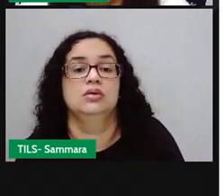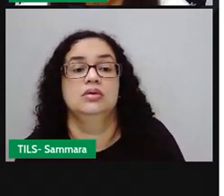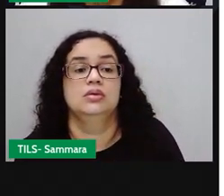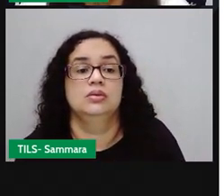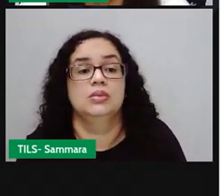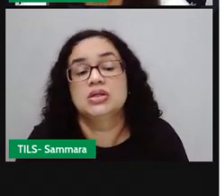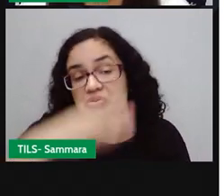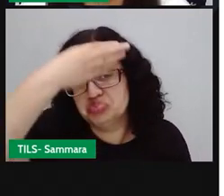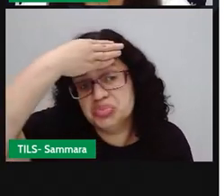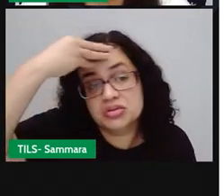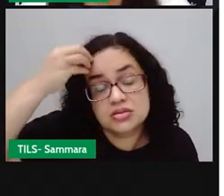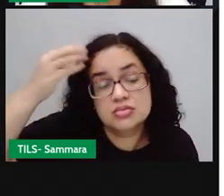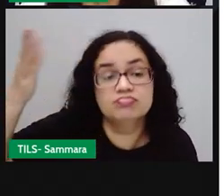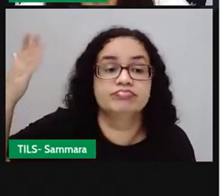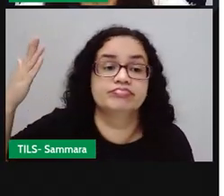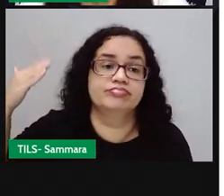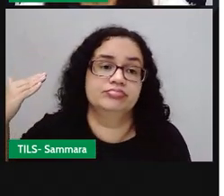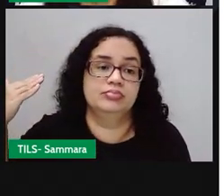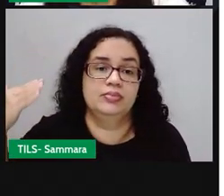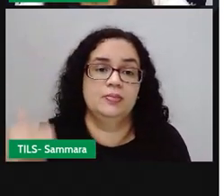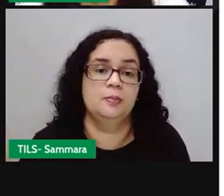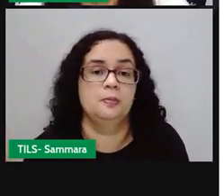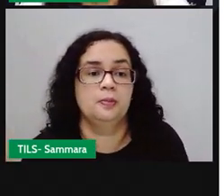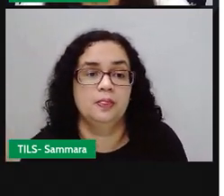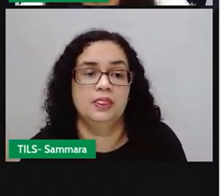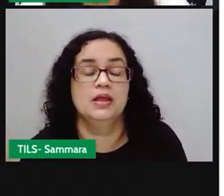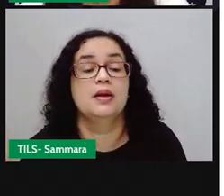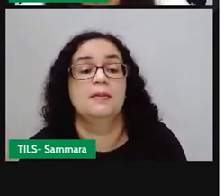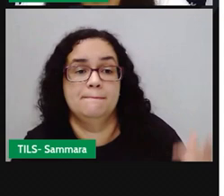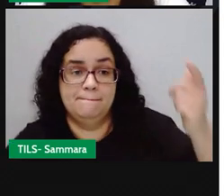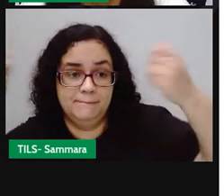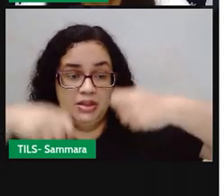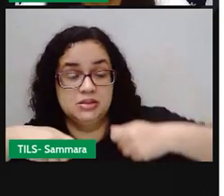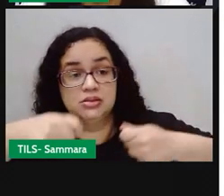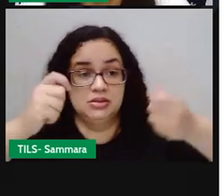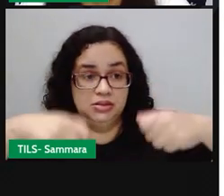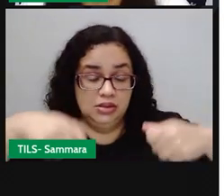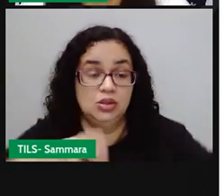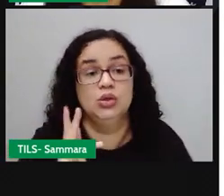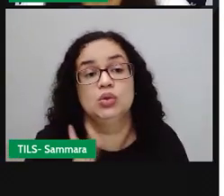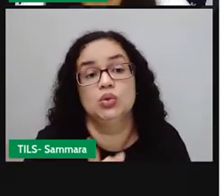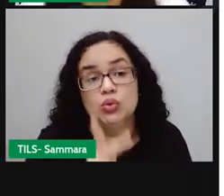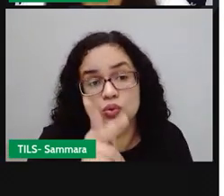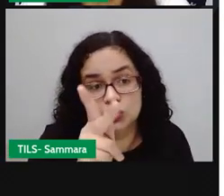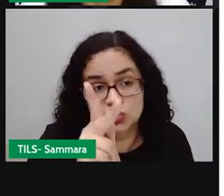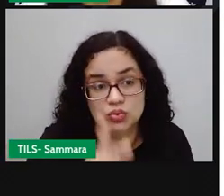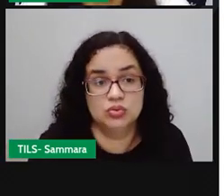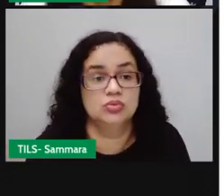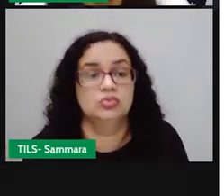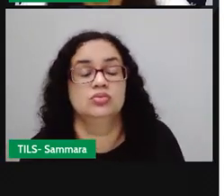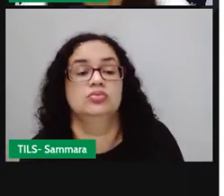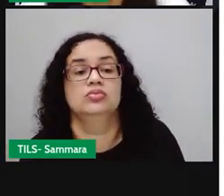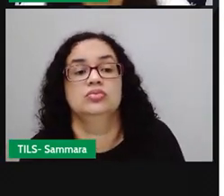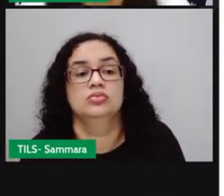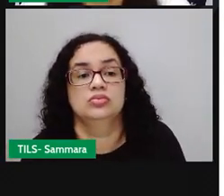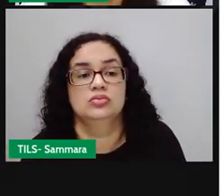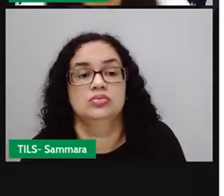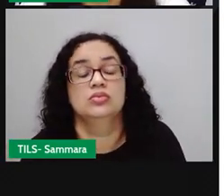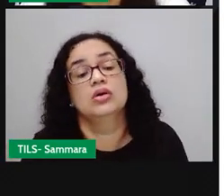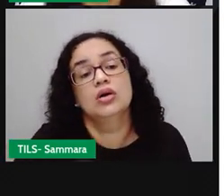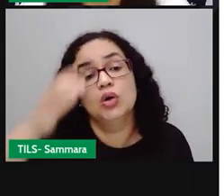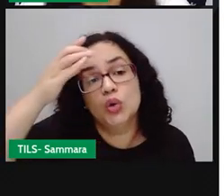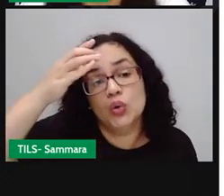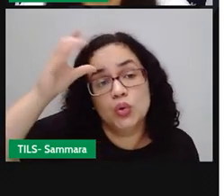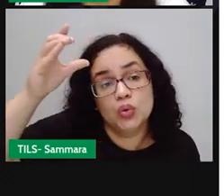trás, né? E se perderem aí no tempo. Elas precisam continuar esse trajeto aí, formando a